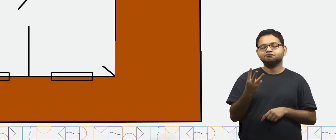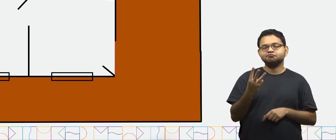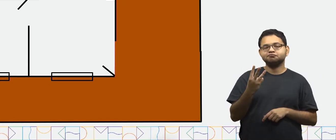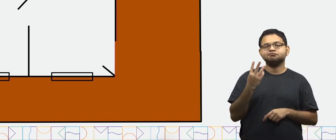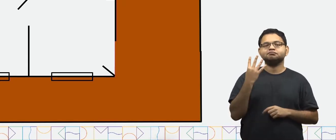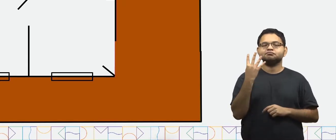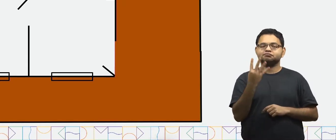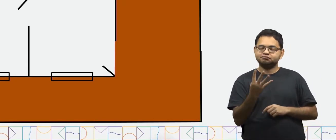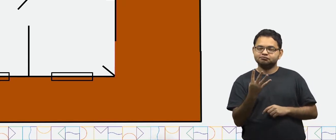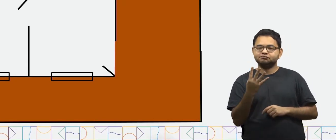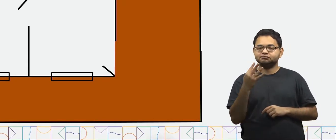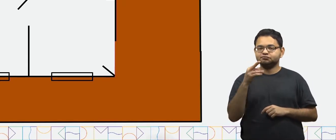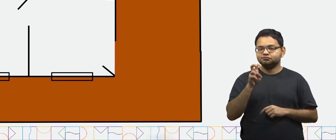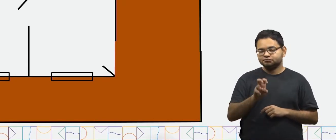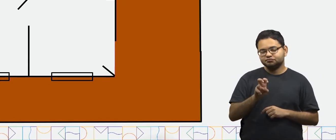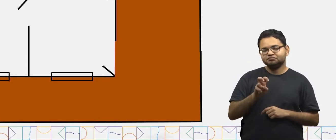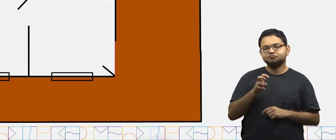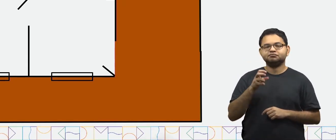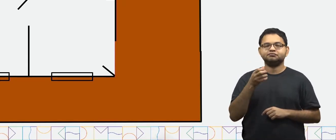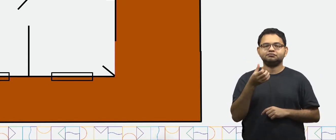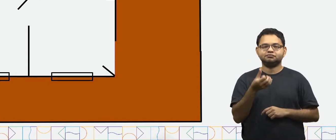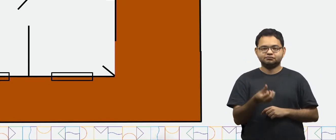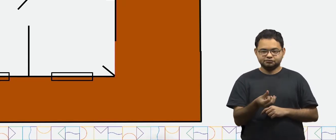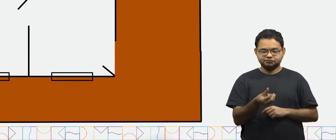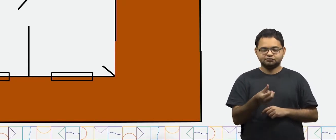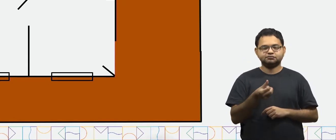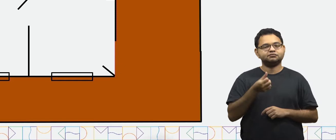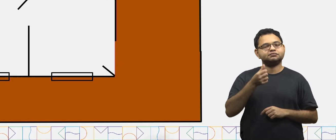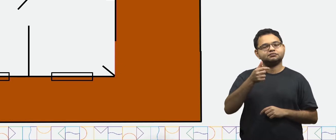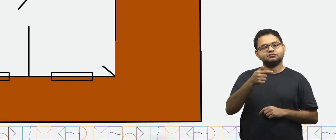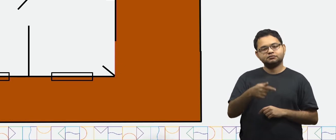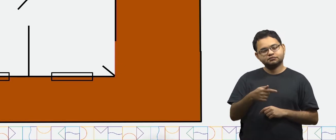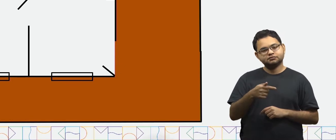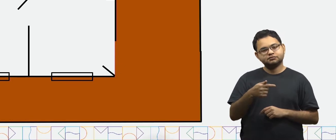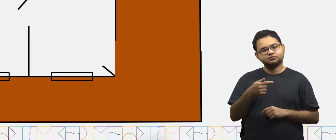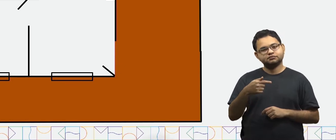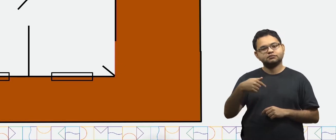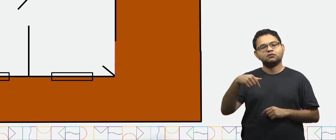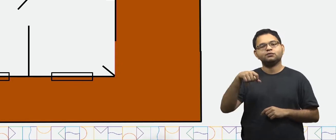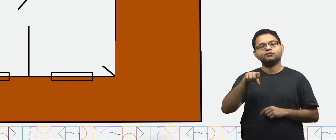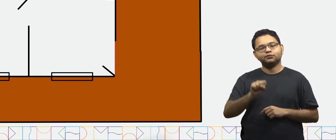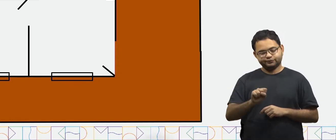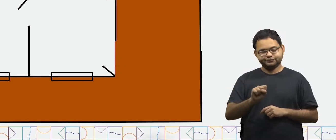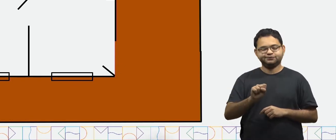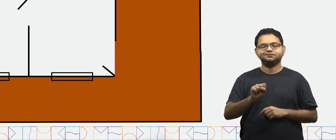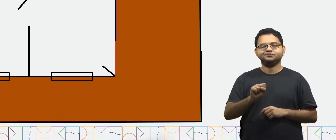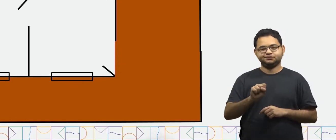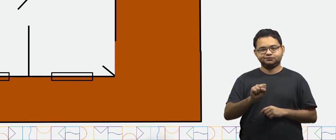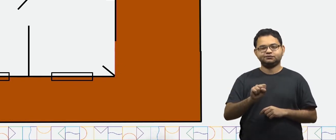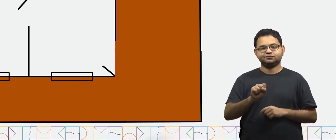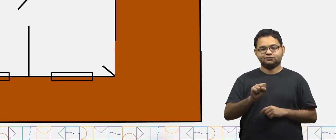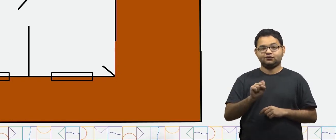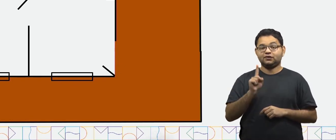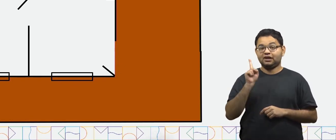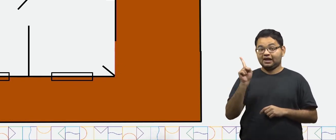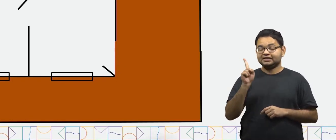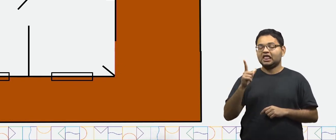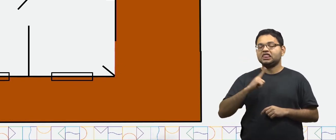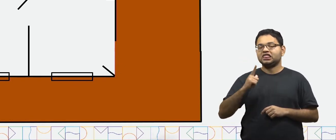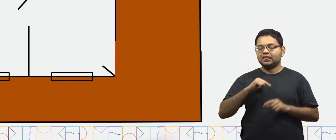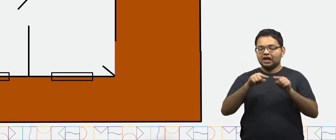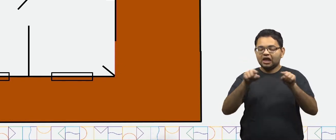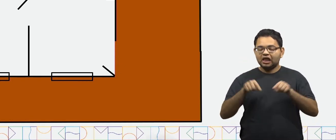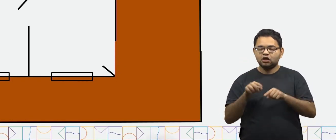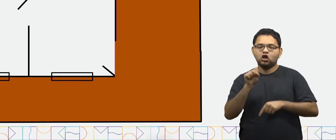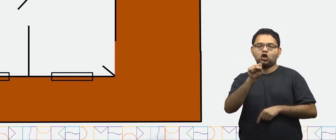3, 4, 5, 6, 7, 8. Nós